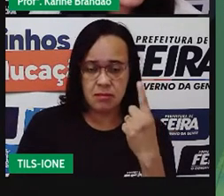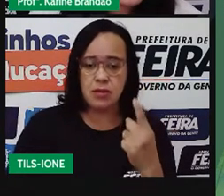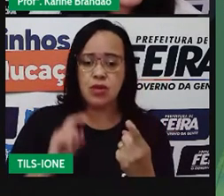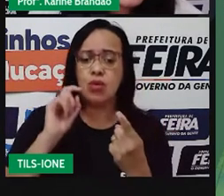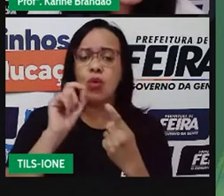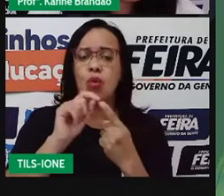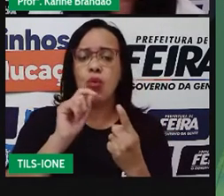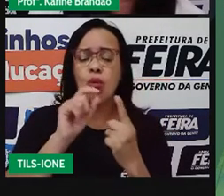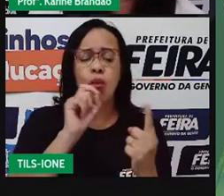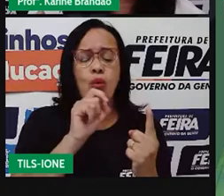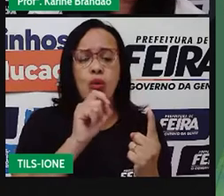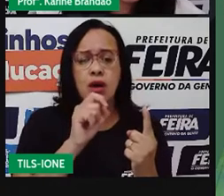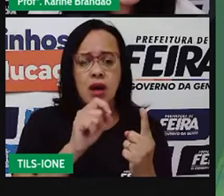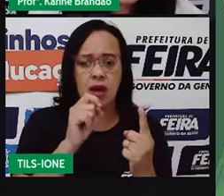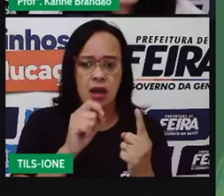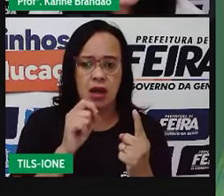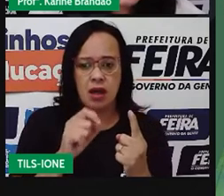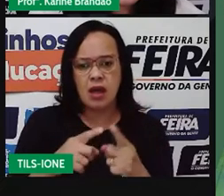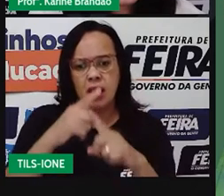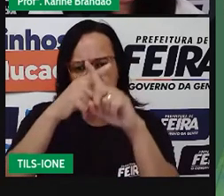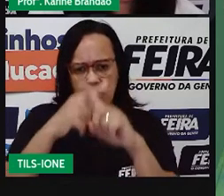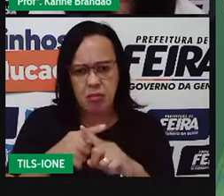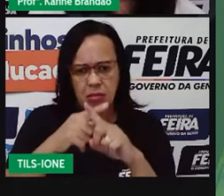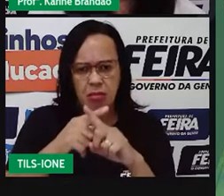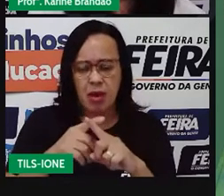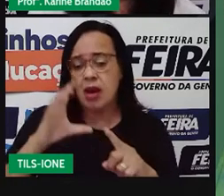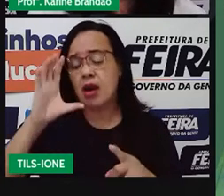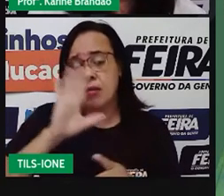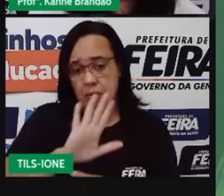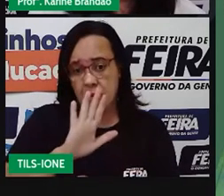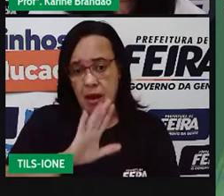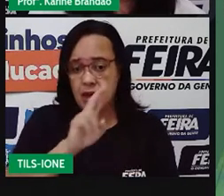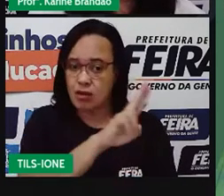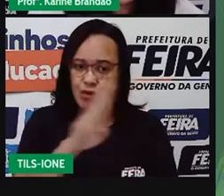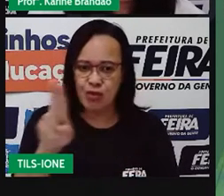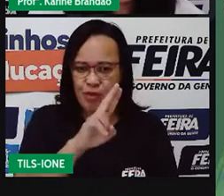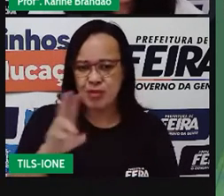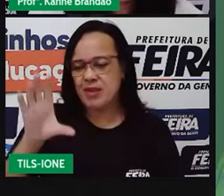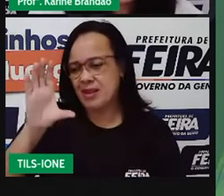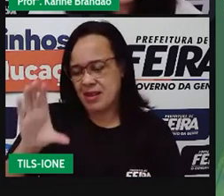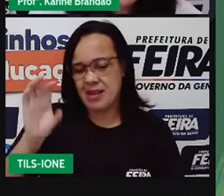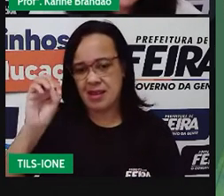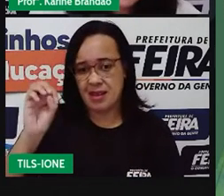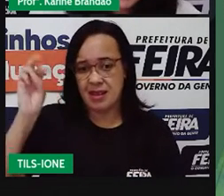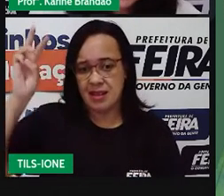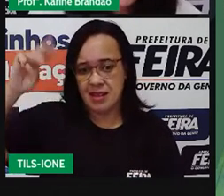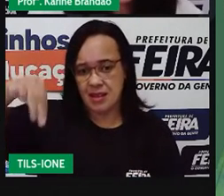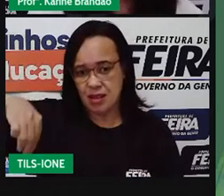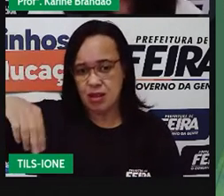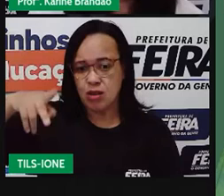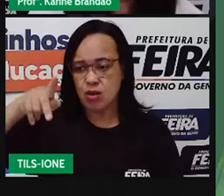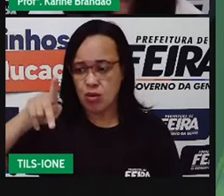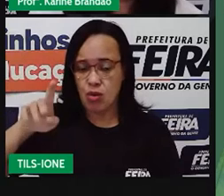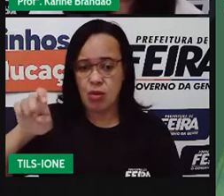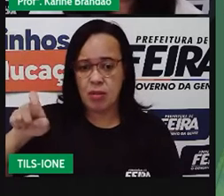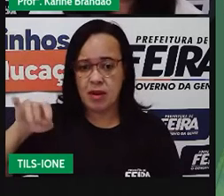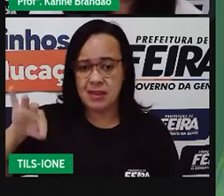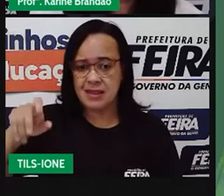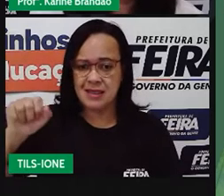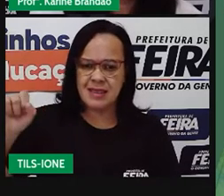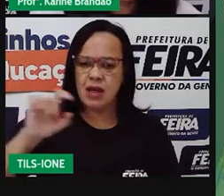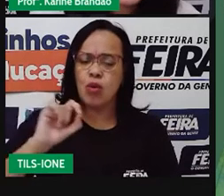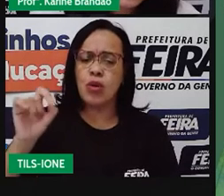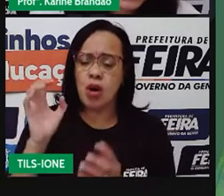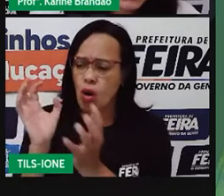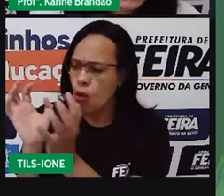camibalismo. Quando a gente fala em competição, a gente tem que entender que são indivíduos da mesma espécie que lutam por um